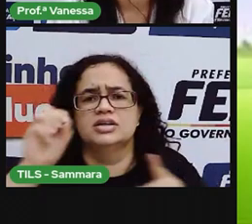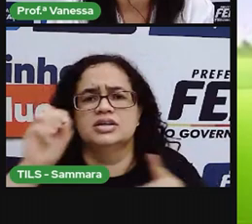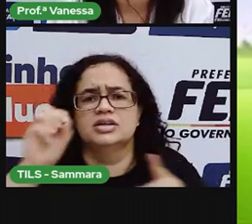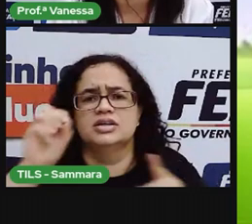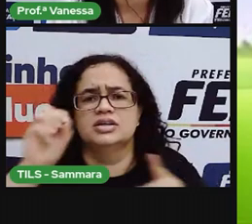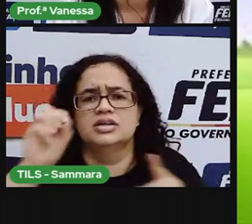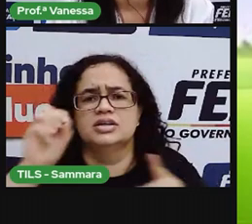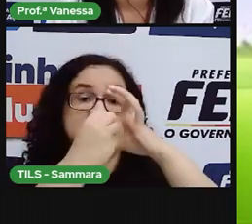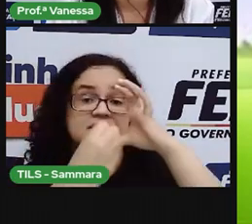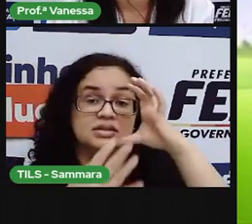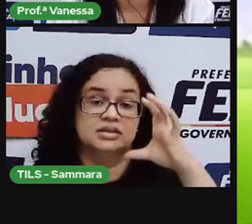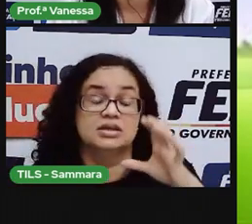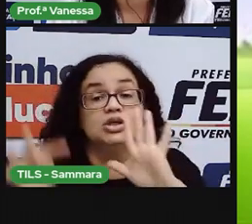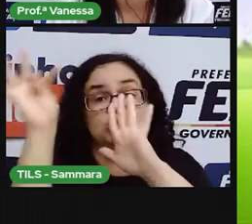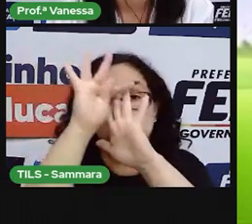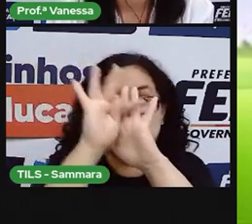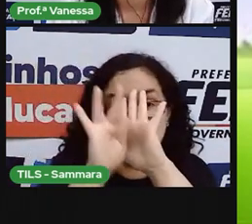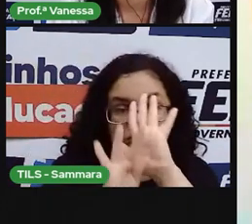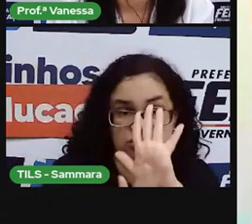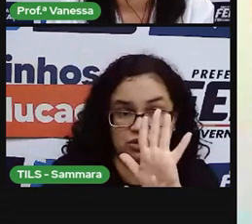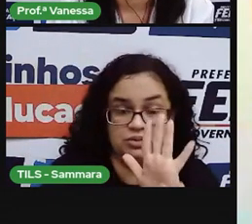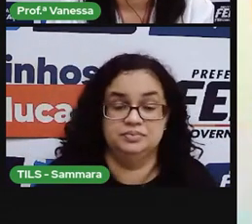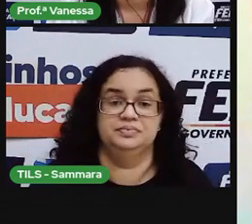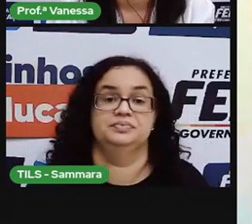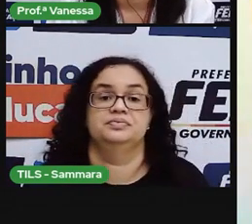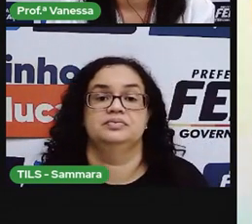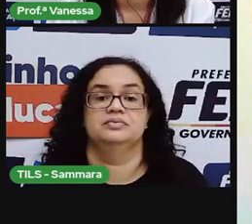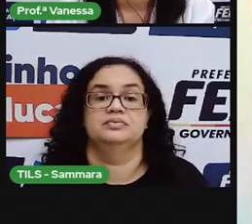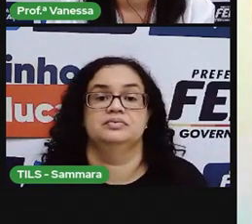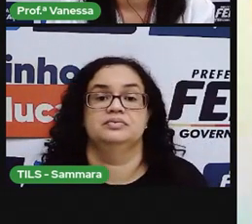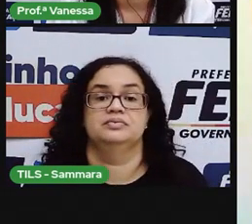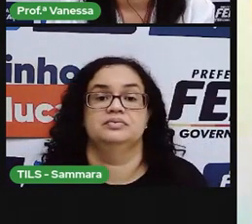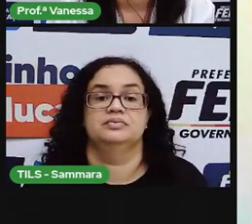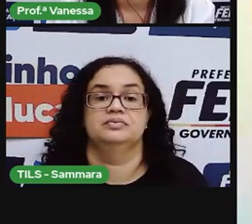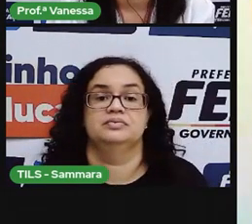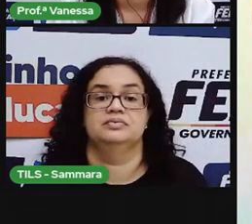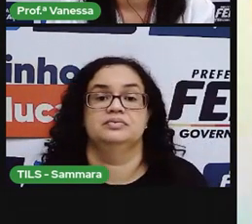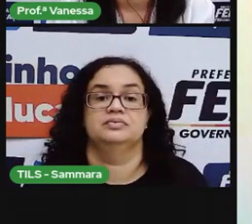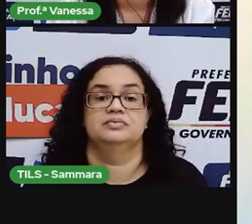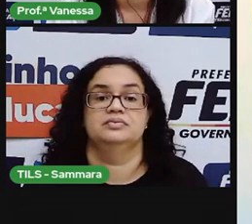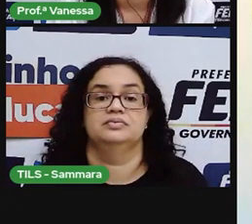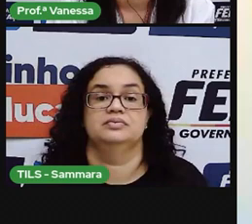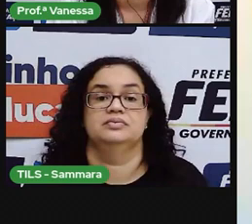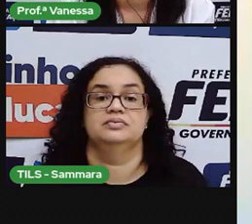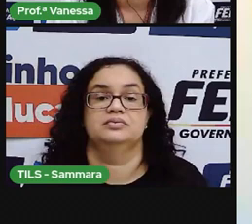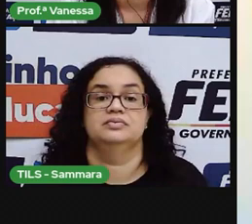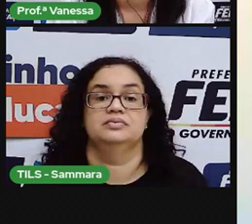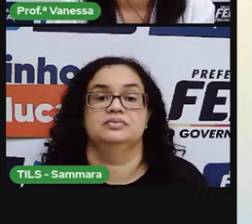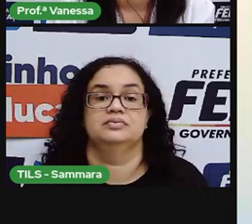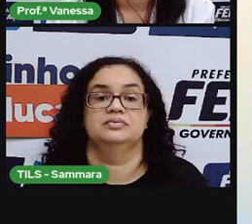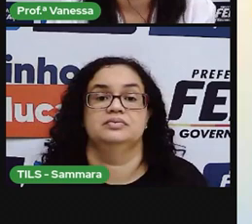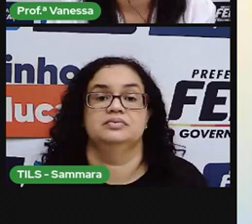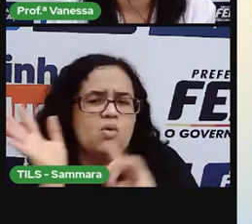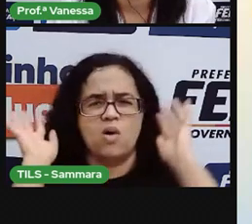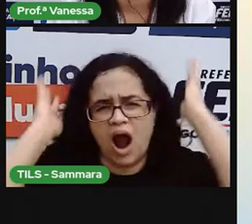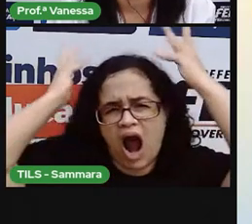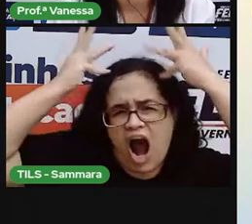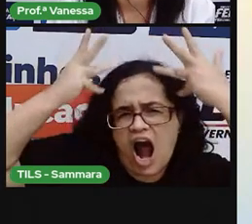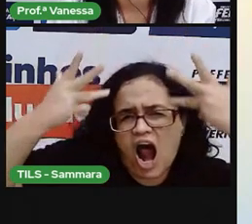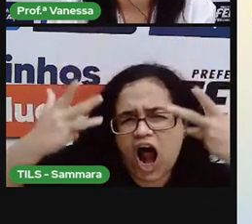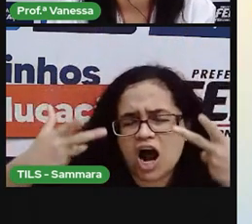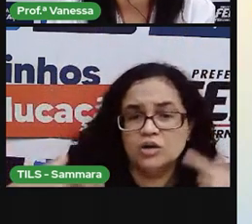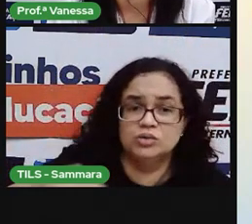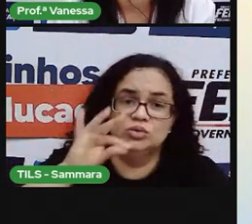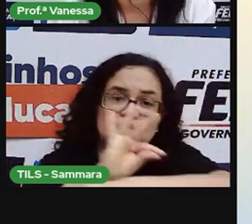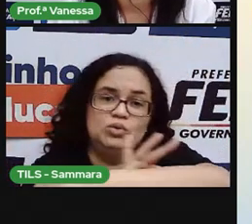características diretamente no texto. A Pró trouxe aqui o exemplo de uma fábula, O Leão e o